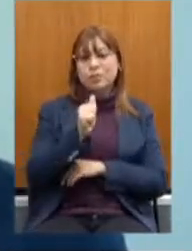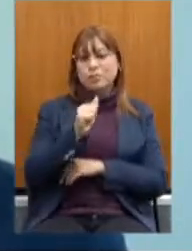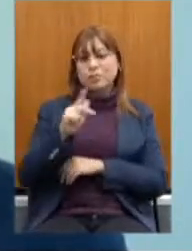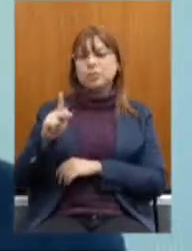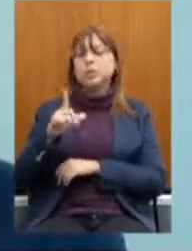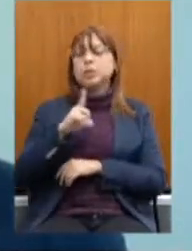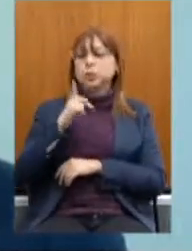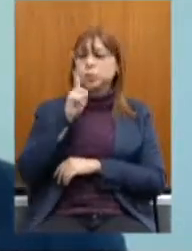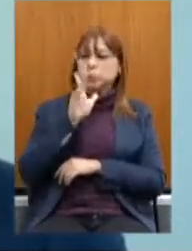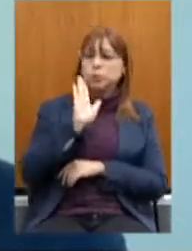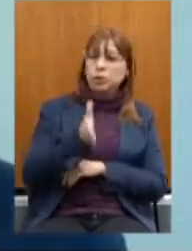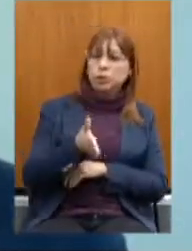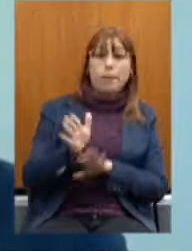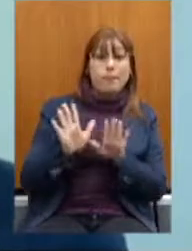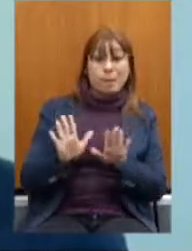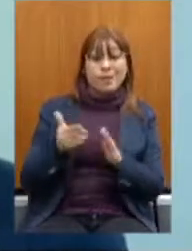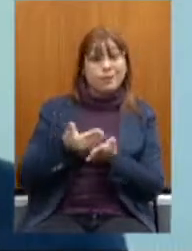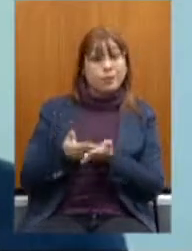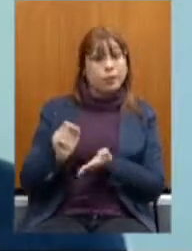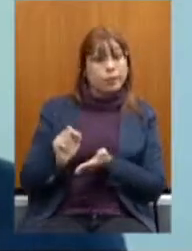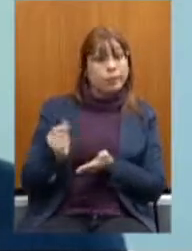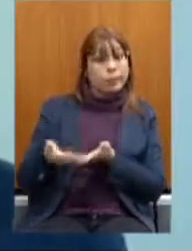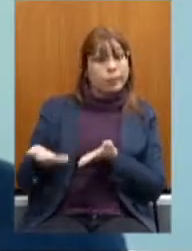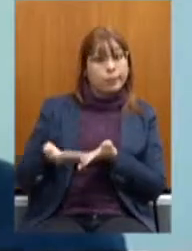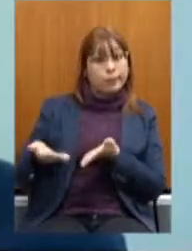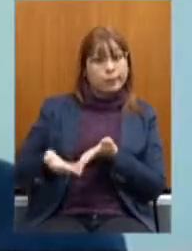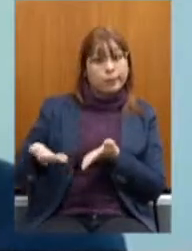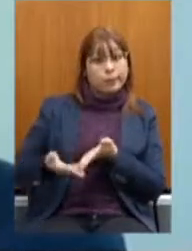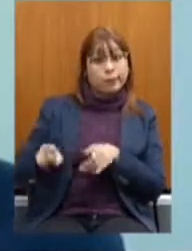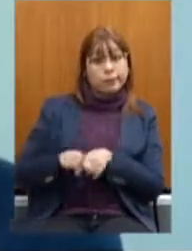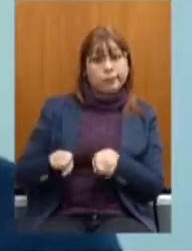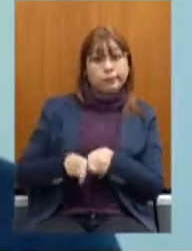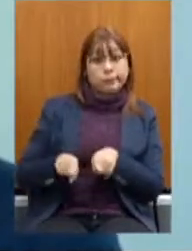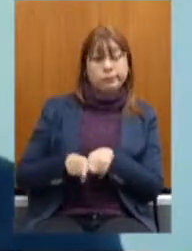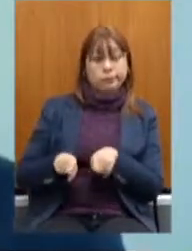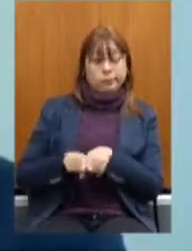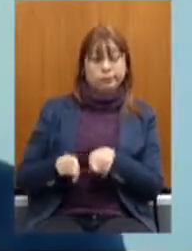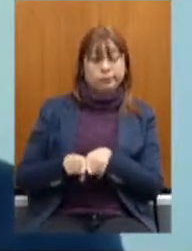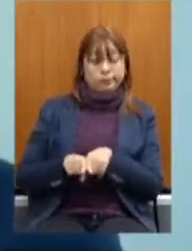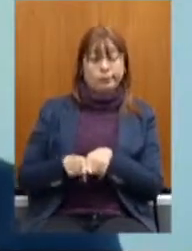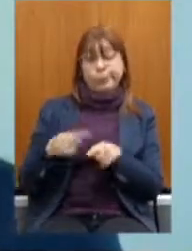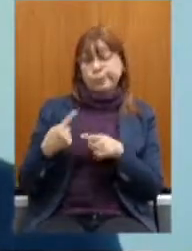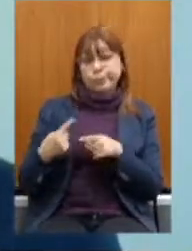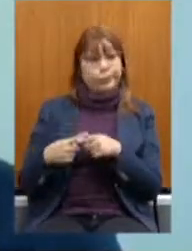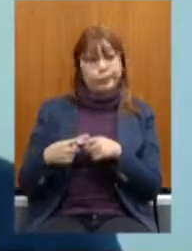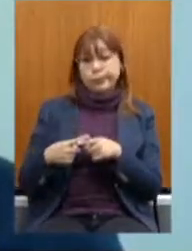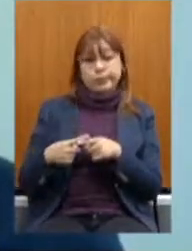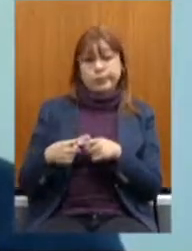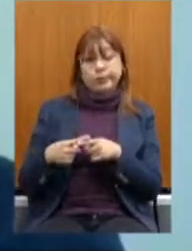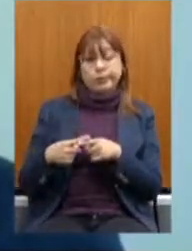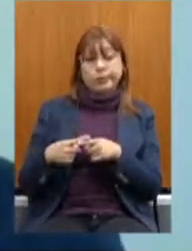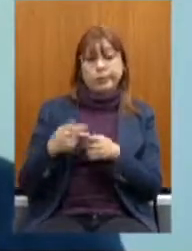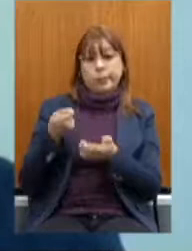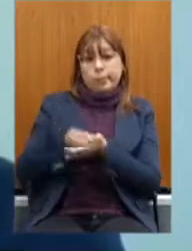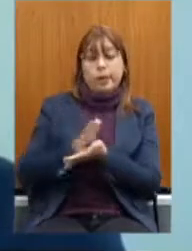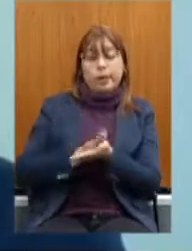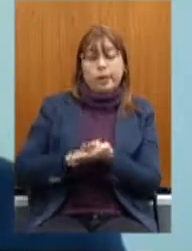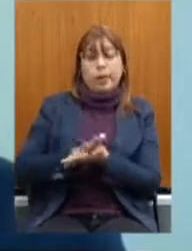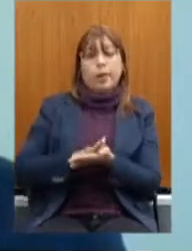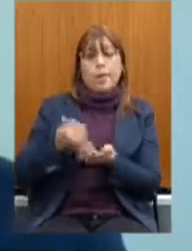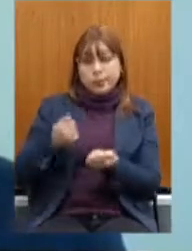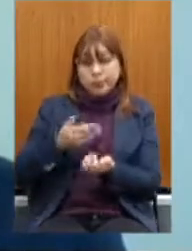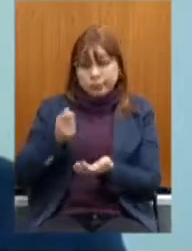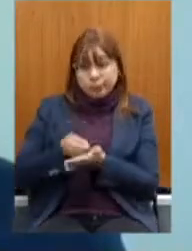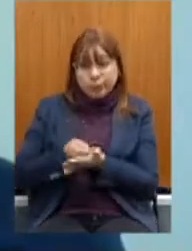garantias E vai perder Uma série De benefícios Por não Contribuir mais E agora Vai ter que Passar a contribuir